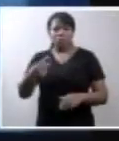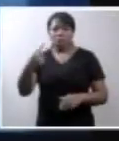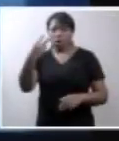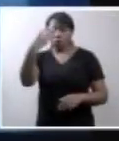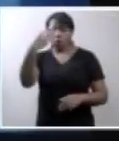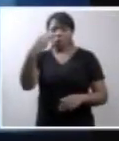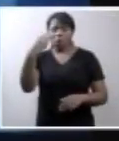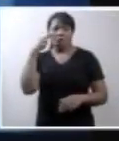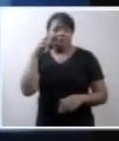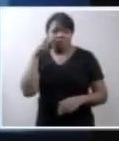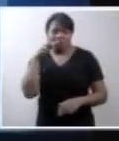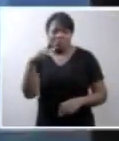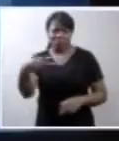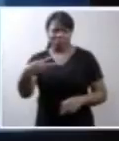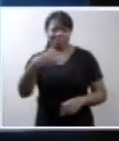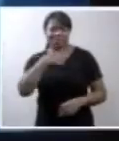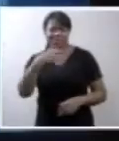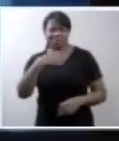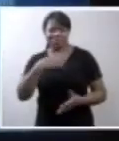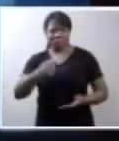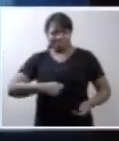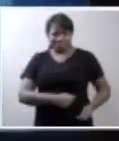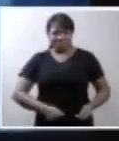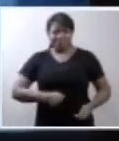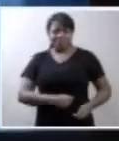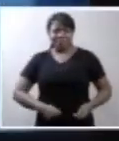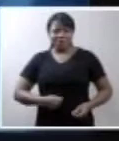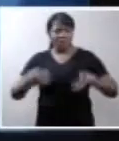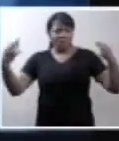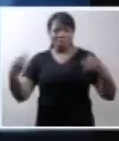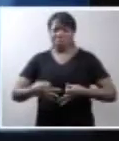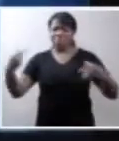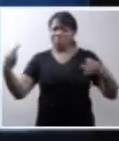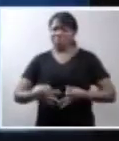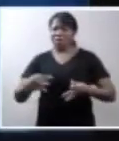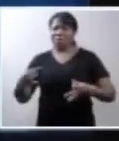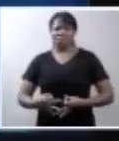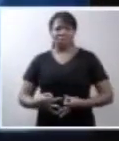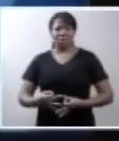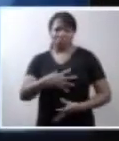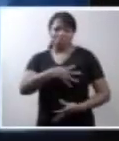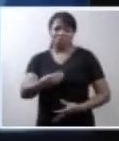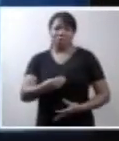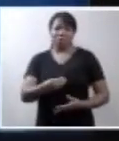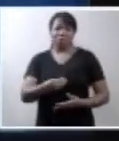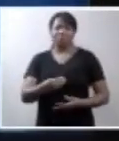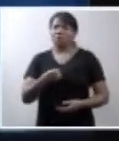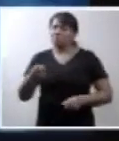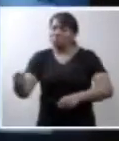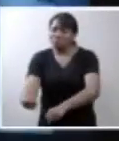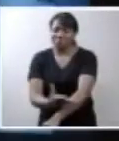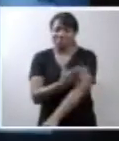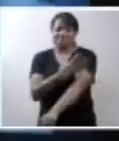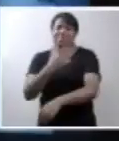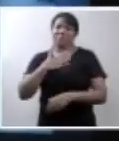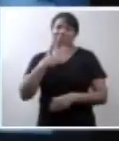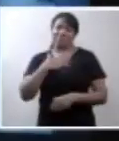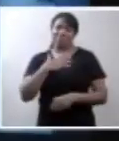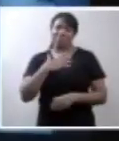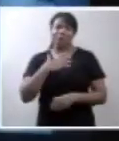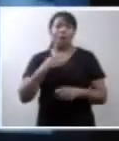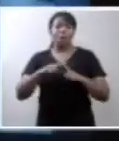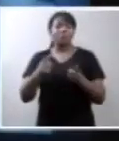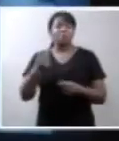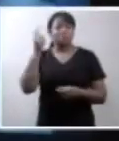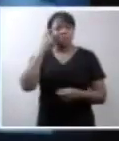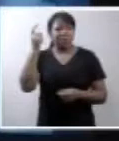que não tinha nenhum defeito, nada. Já nasceu normalmente, foi muito emocionante pra mim, muito mesmo. Às vezes vem aquele